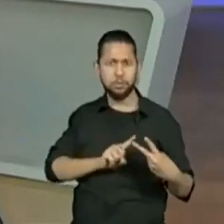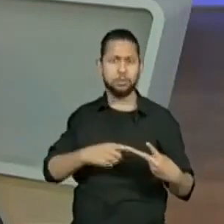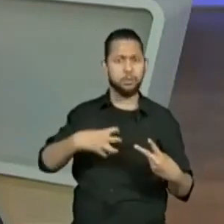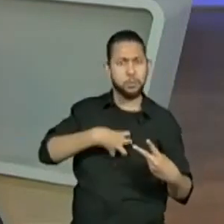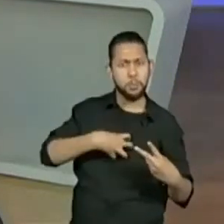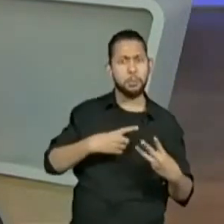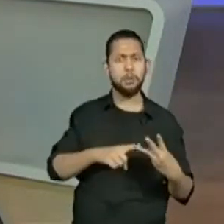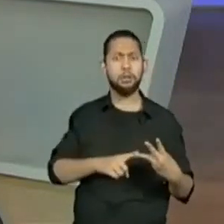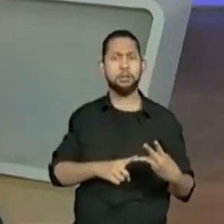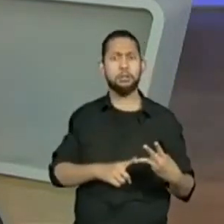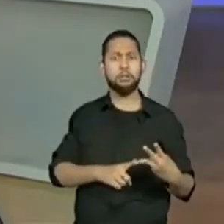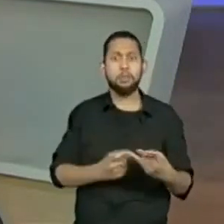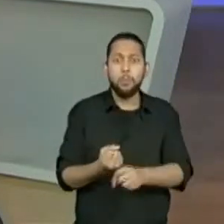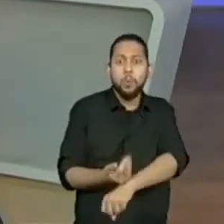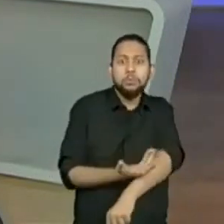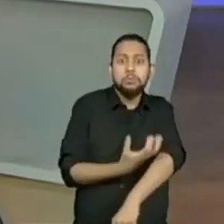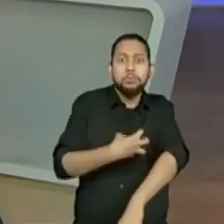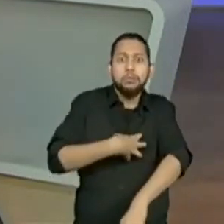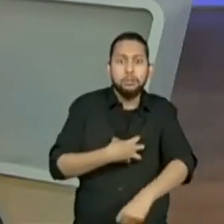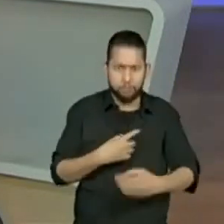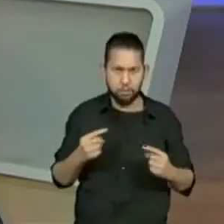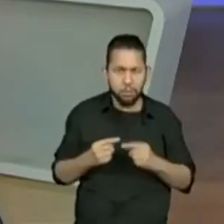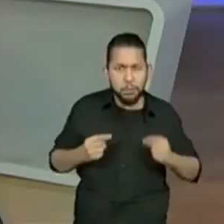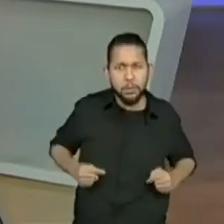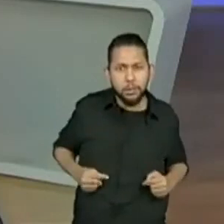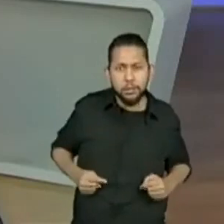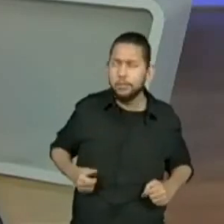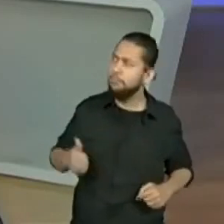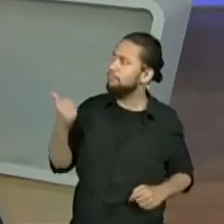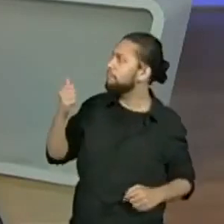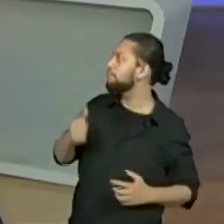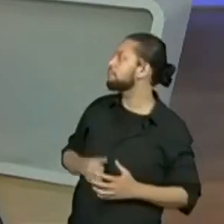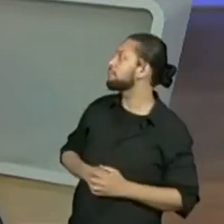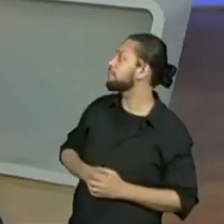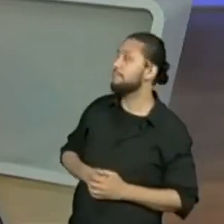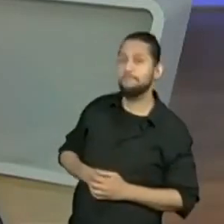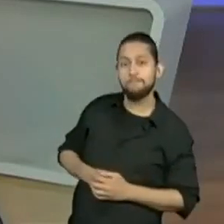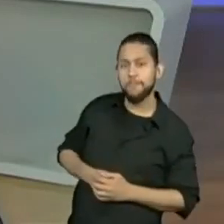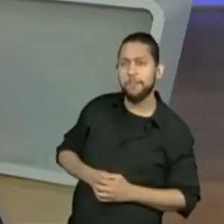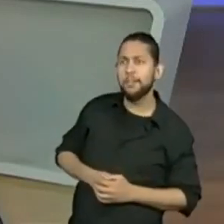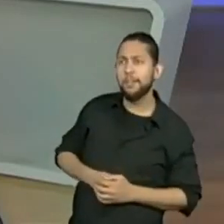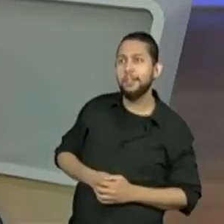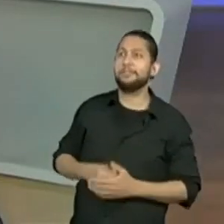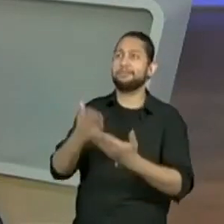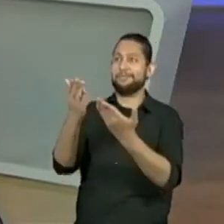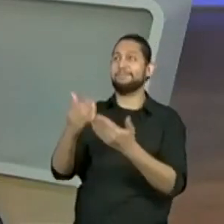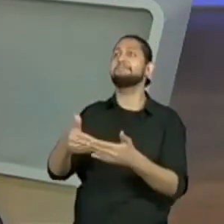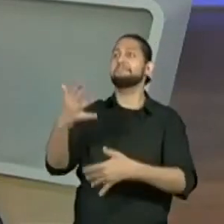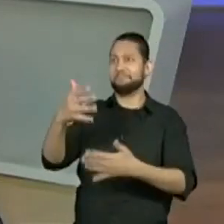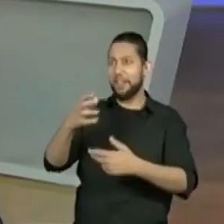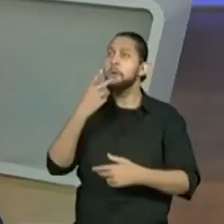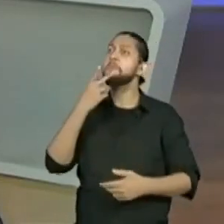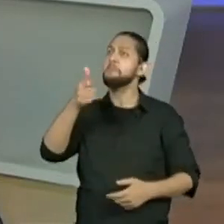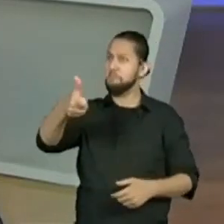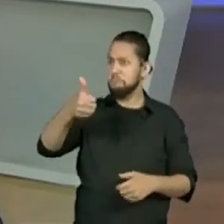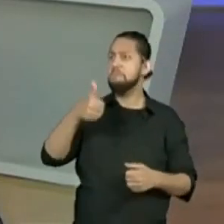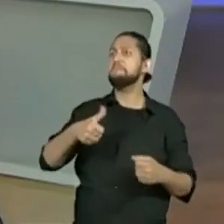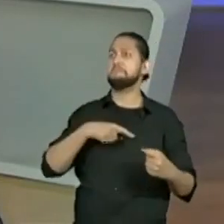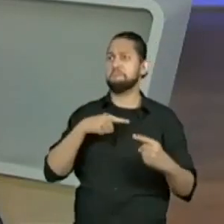se tem relação com o que vocês falaram inicialmente? Tem, tem relação, todo mundo, assim, sim, tem relação.